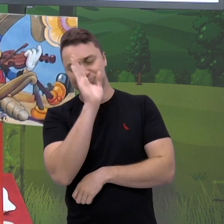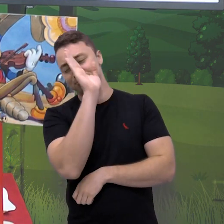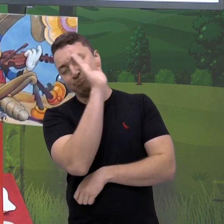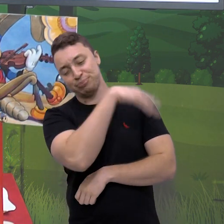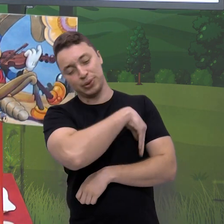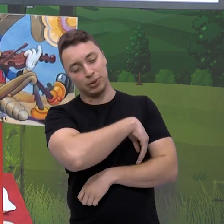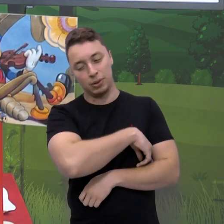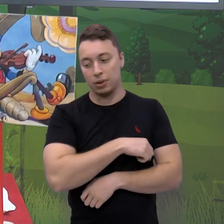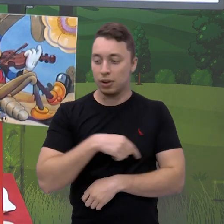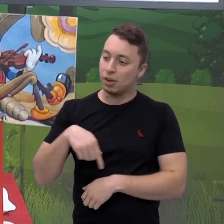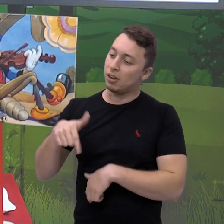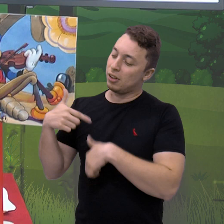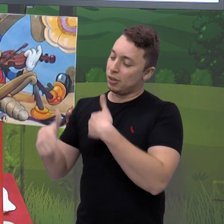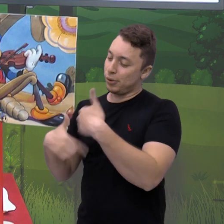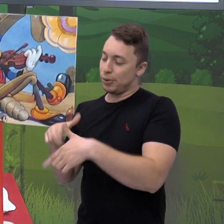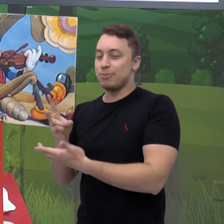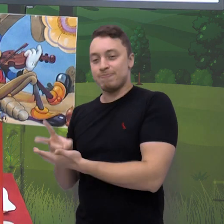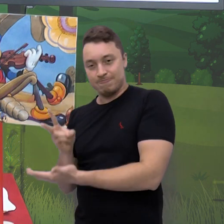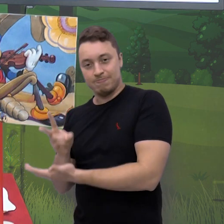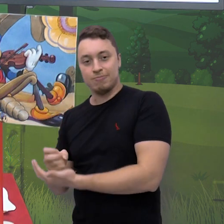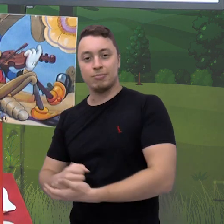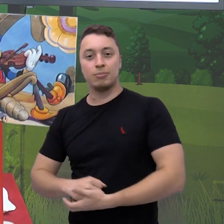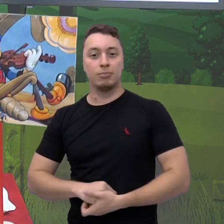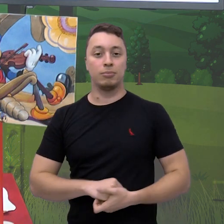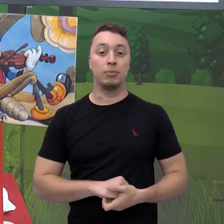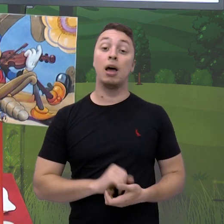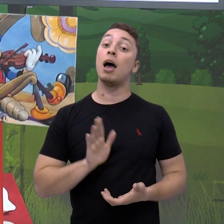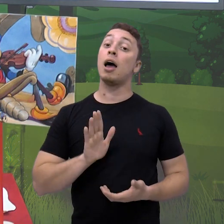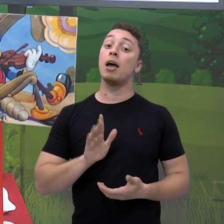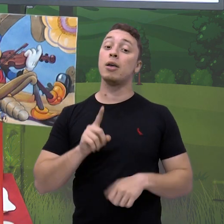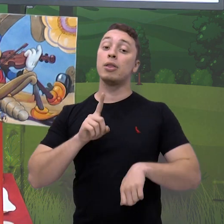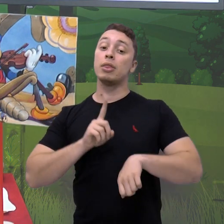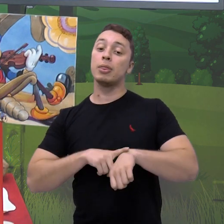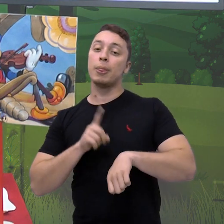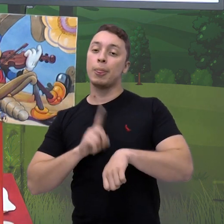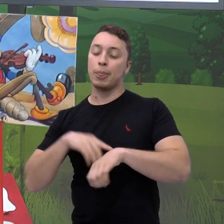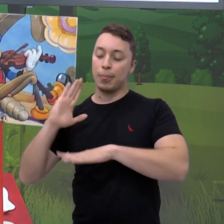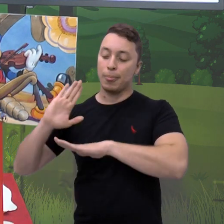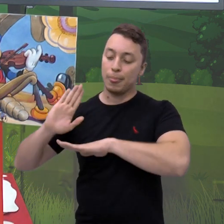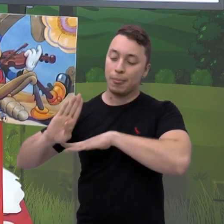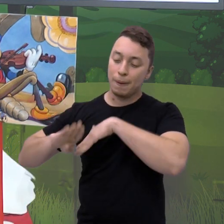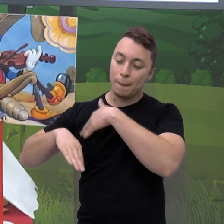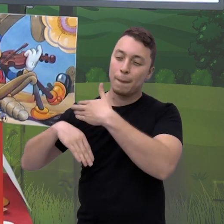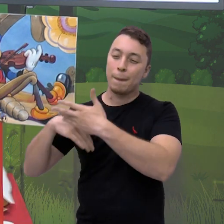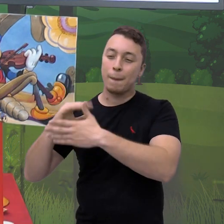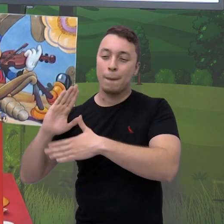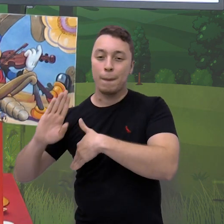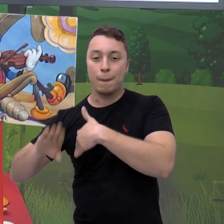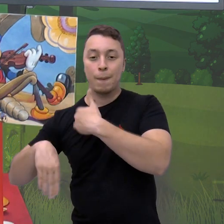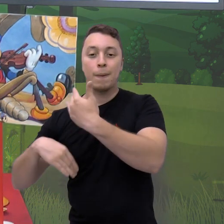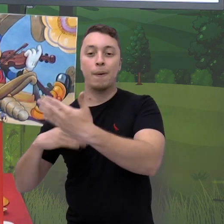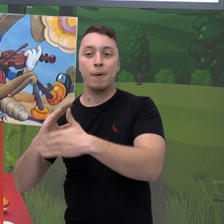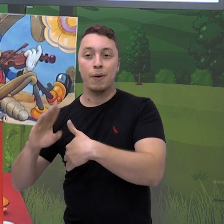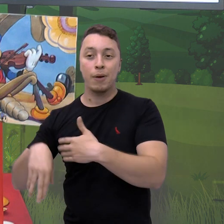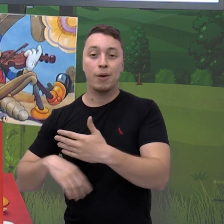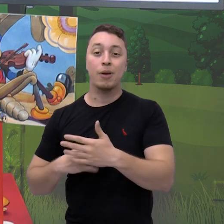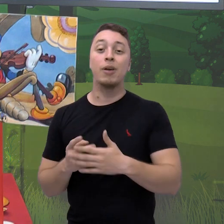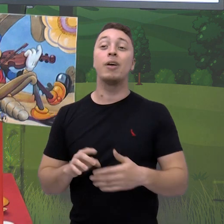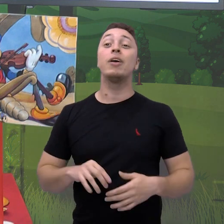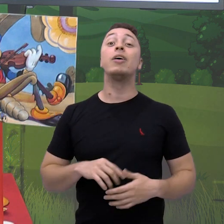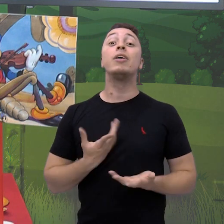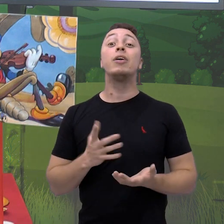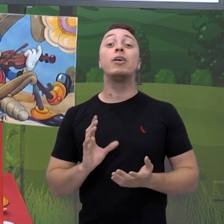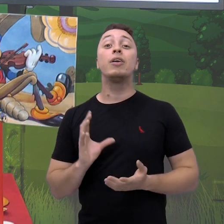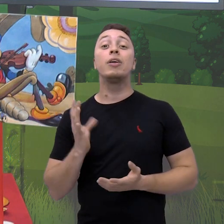trabalhando. Mas aí o tempo foi passando e aconteceu que começaram a cair, ó,